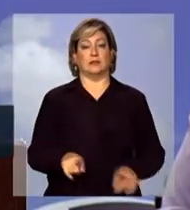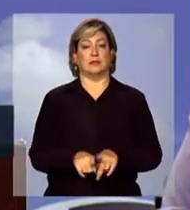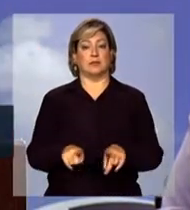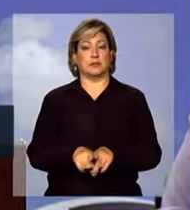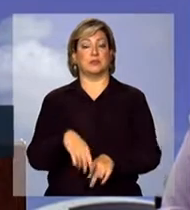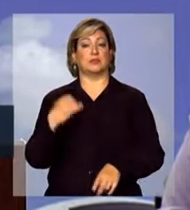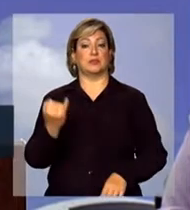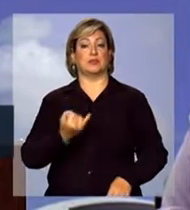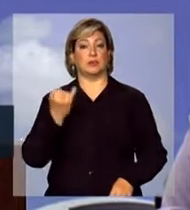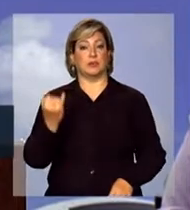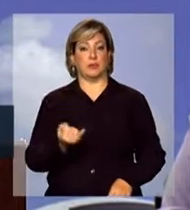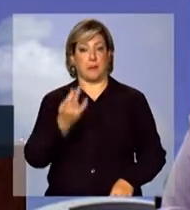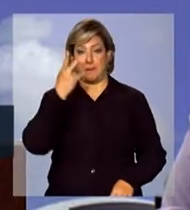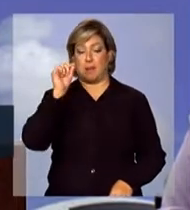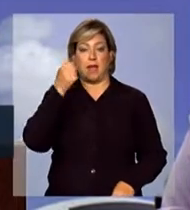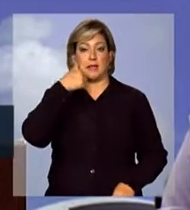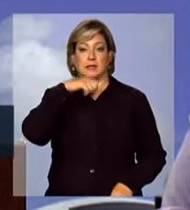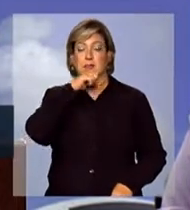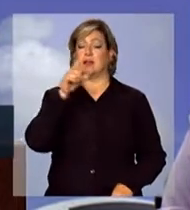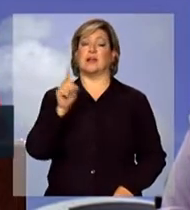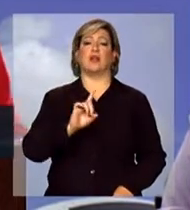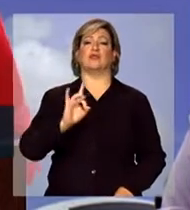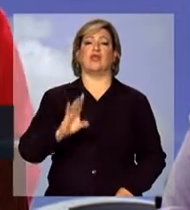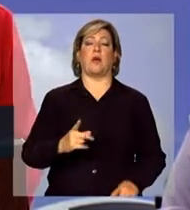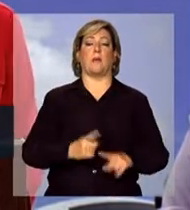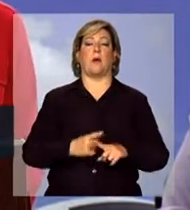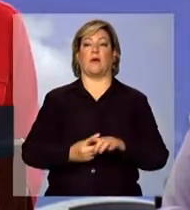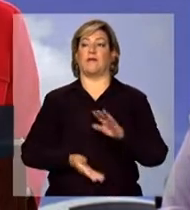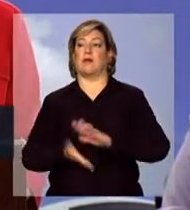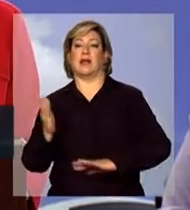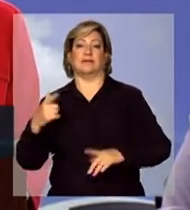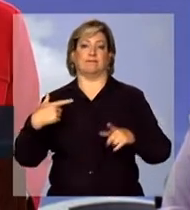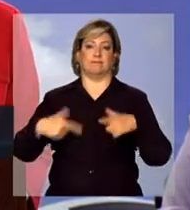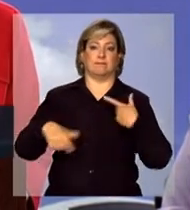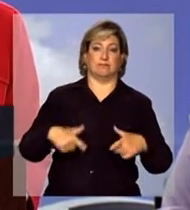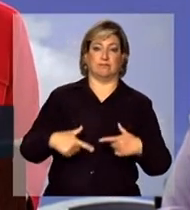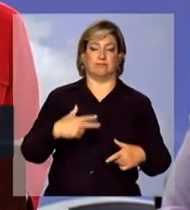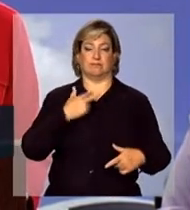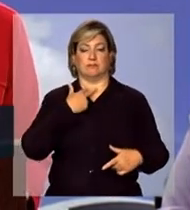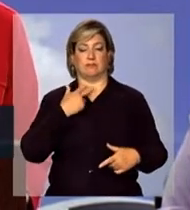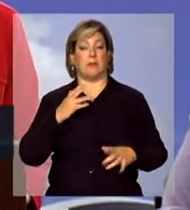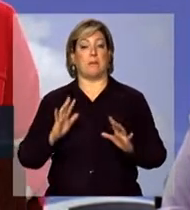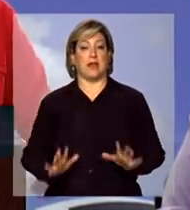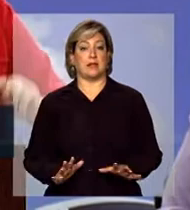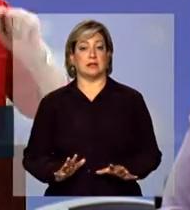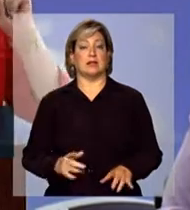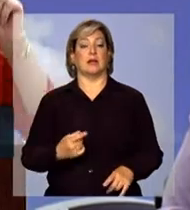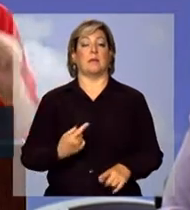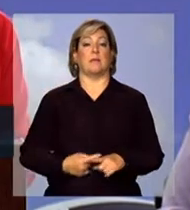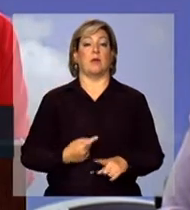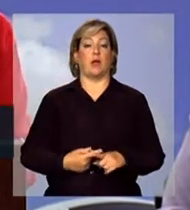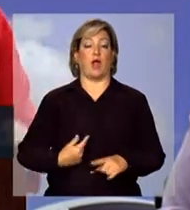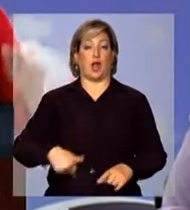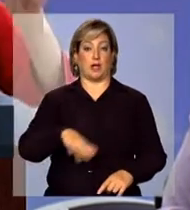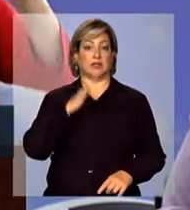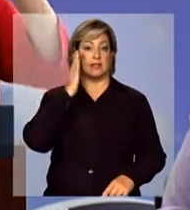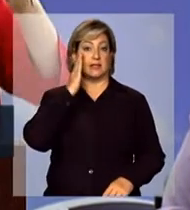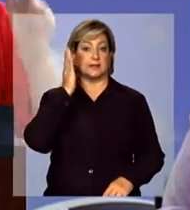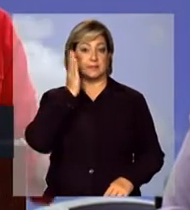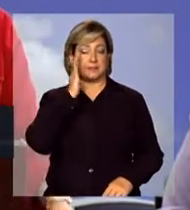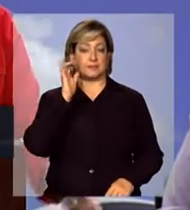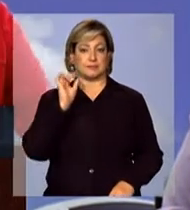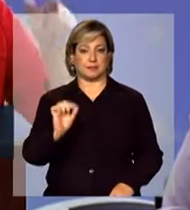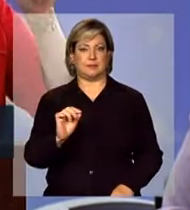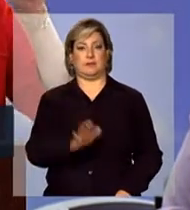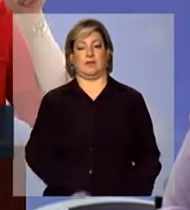importantes para as mães, não só porque elas trabalham, são importantes para as mães, porque nós sabemos que